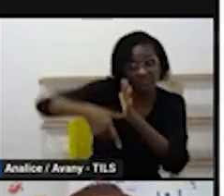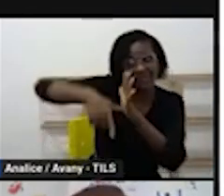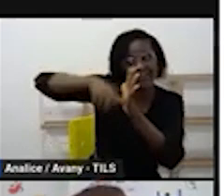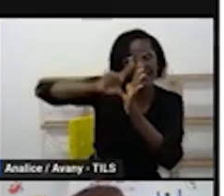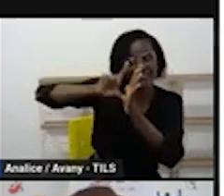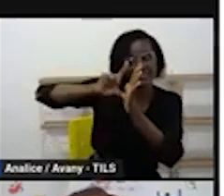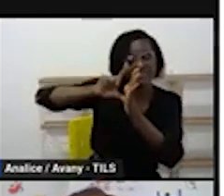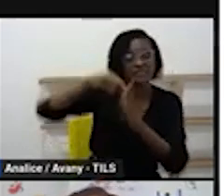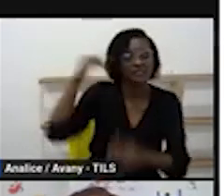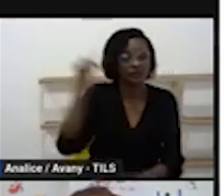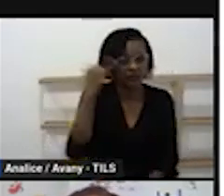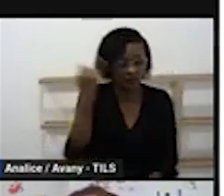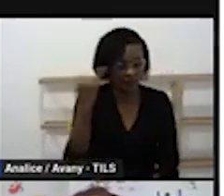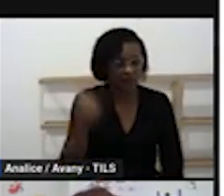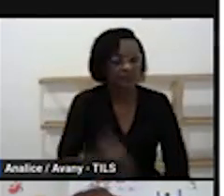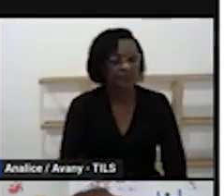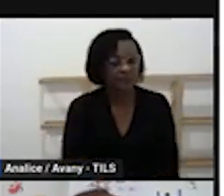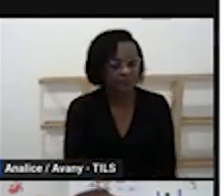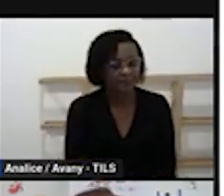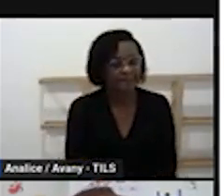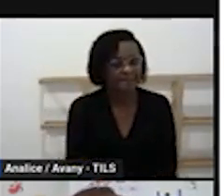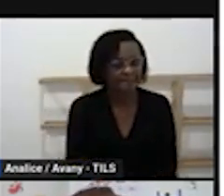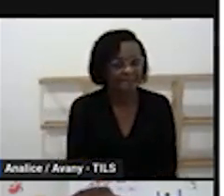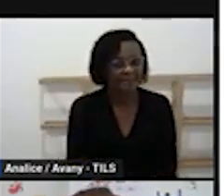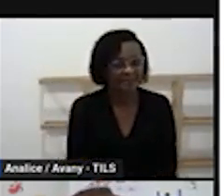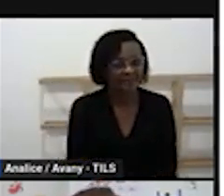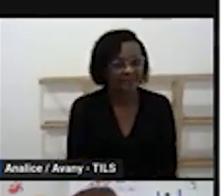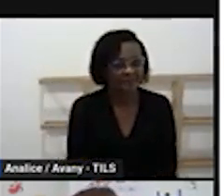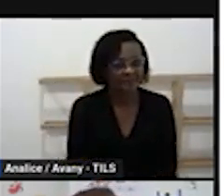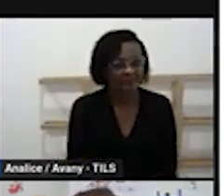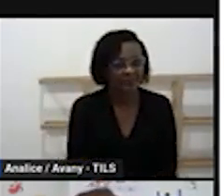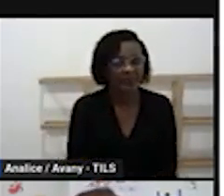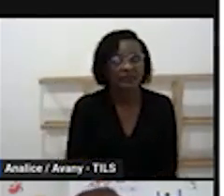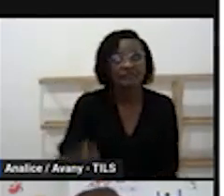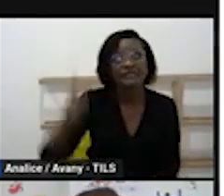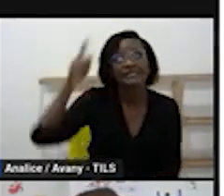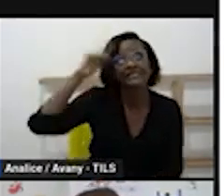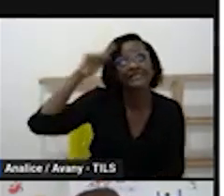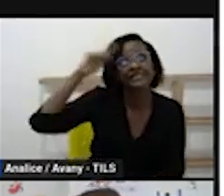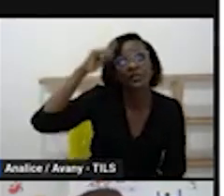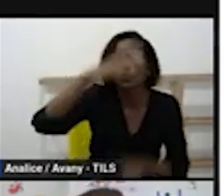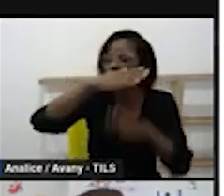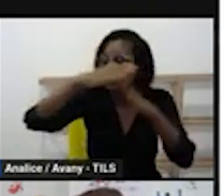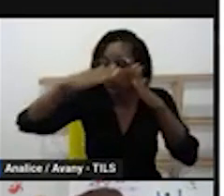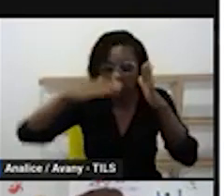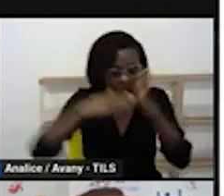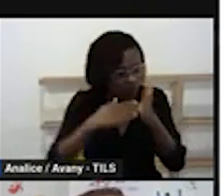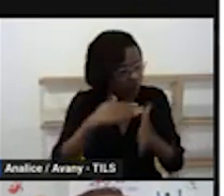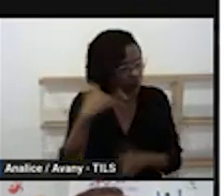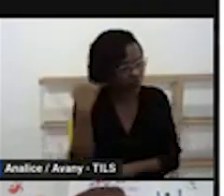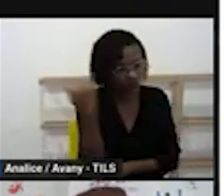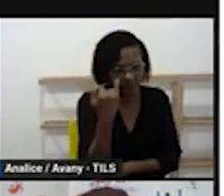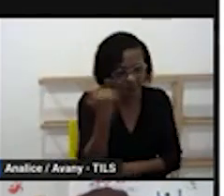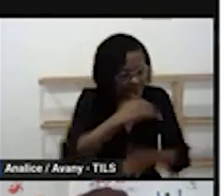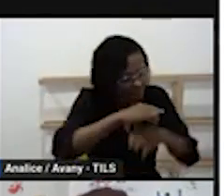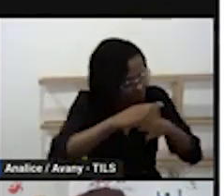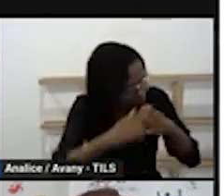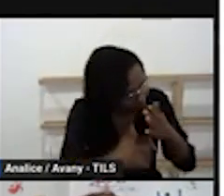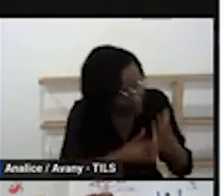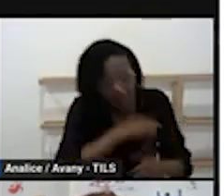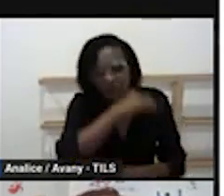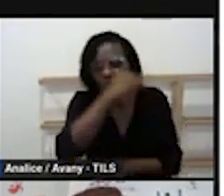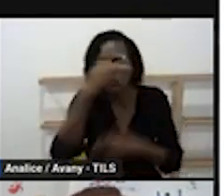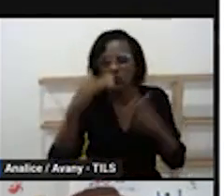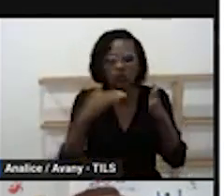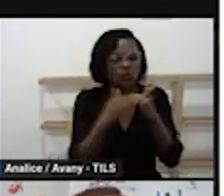planejamento e tem uma intencionalidade então todos esses momentos esses tempos de trabalho da rotina precisam ser planejados